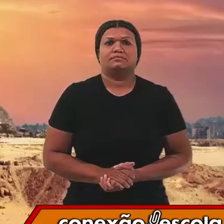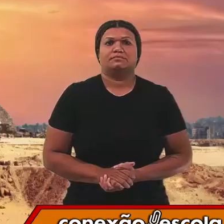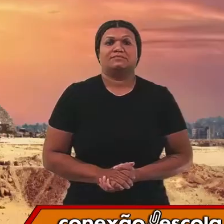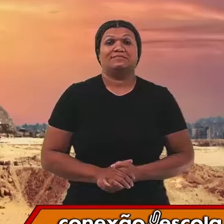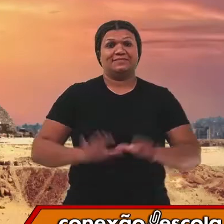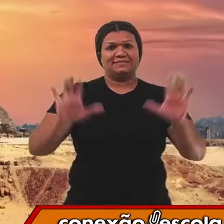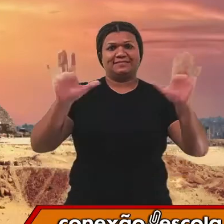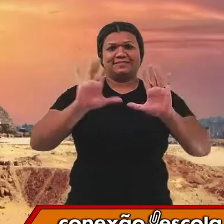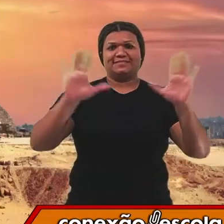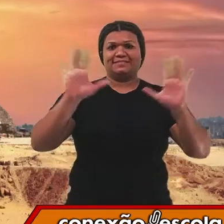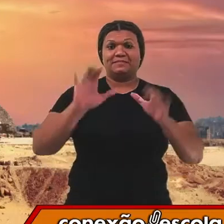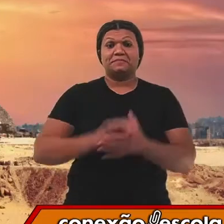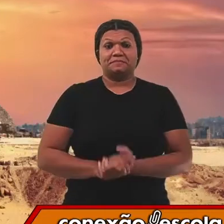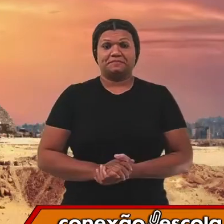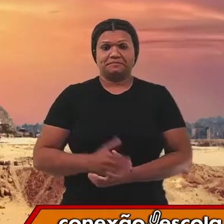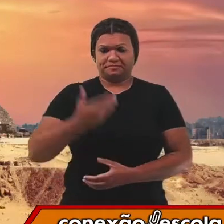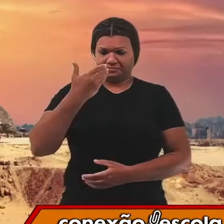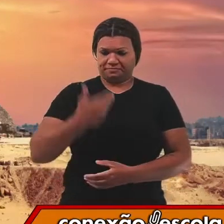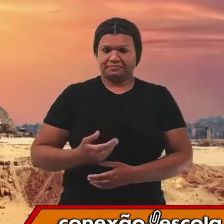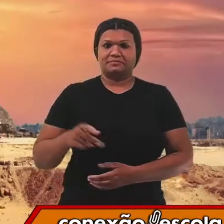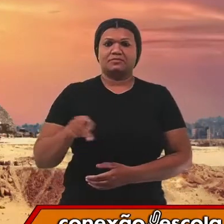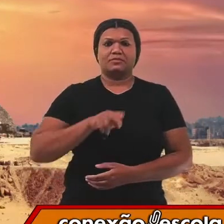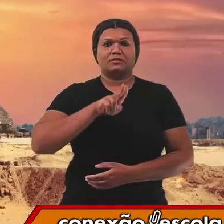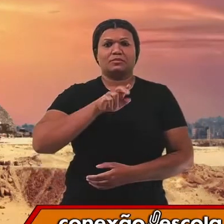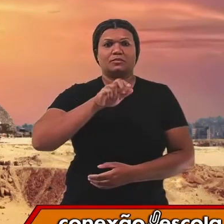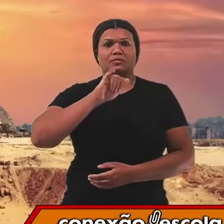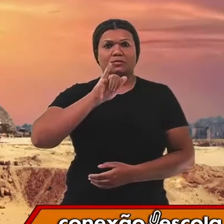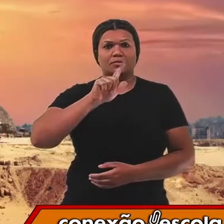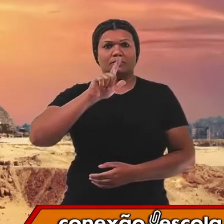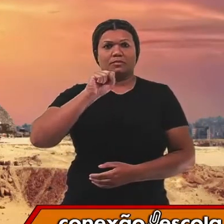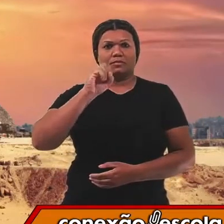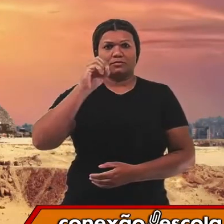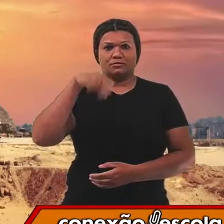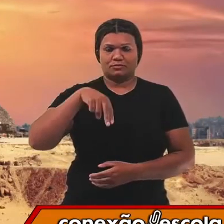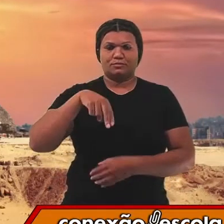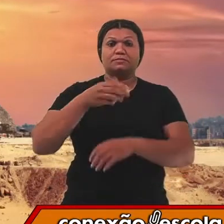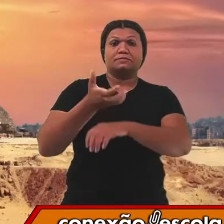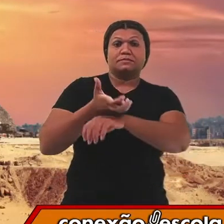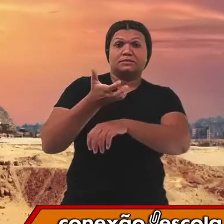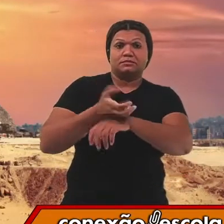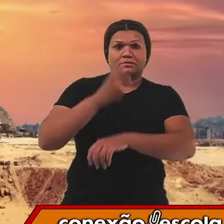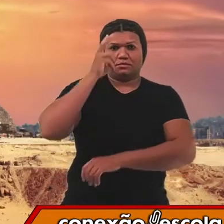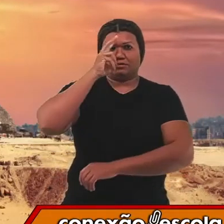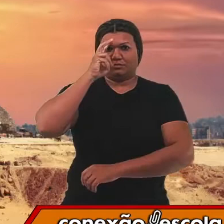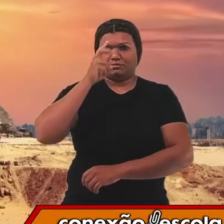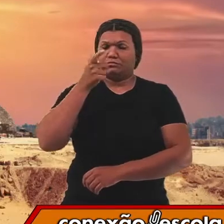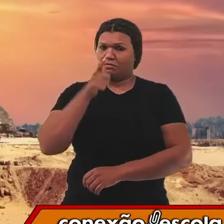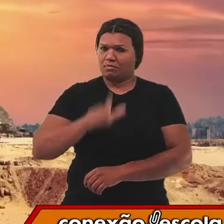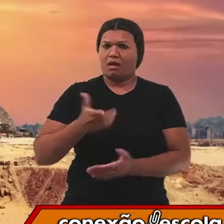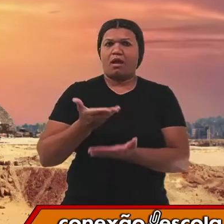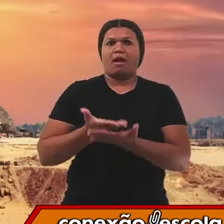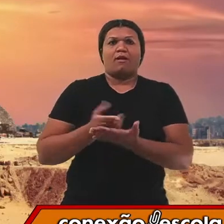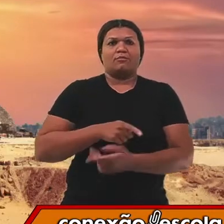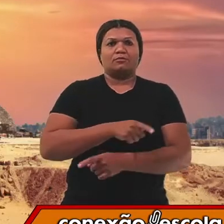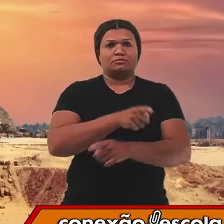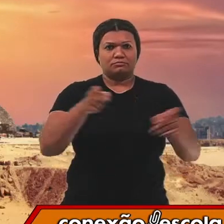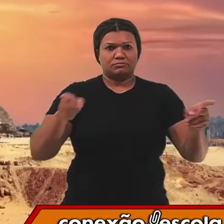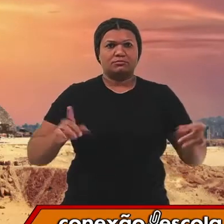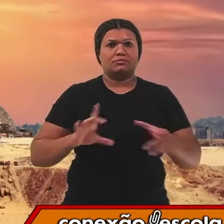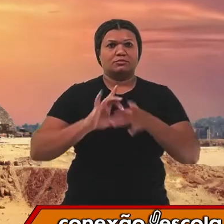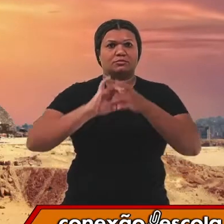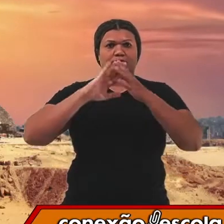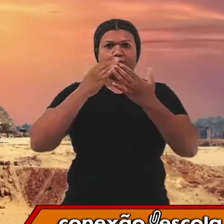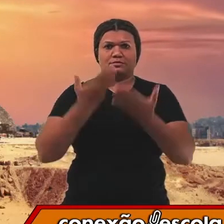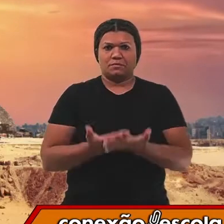Olá, professor Wilson, de História, em mais uma aula com vocês aqui no Conexão Escola. Hoje,